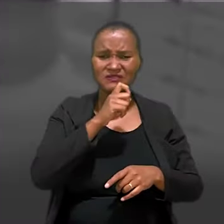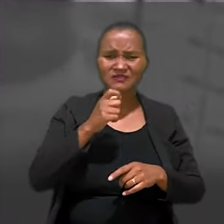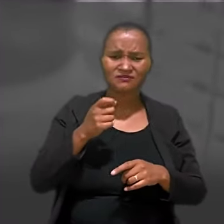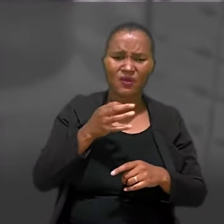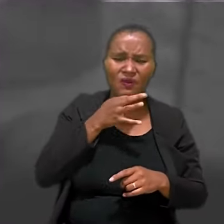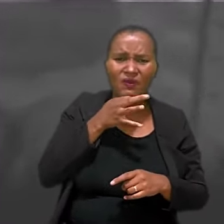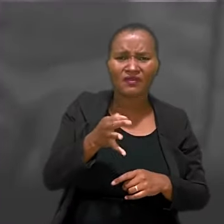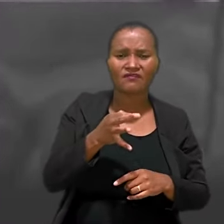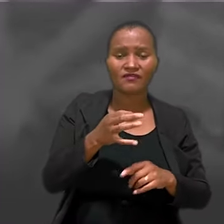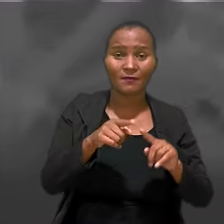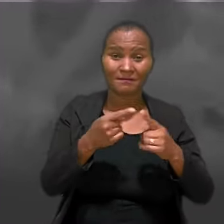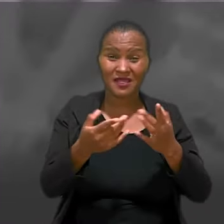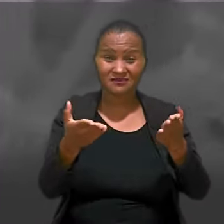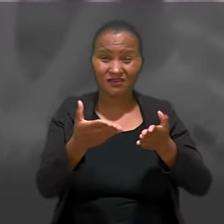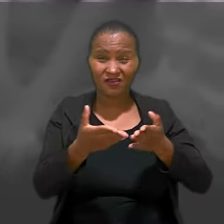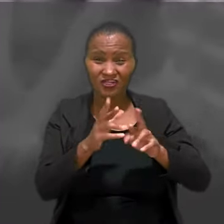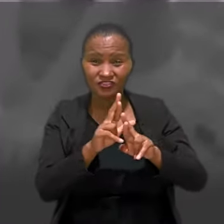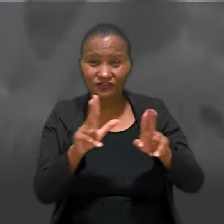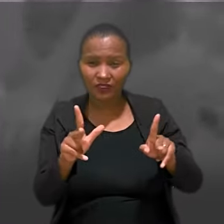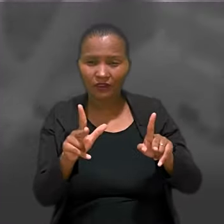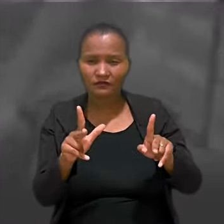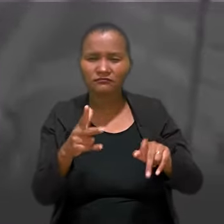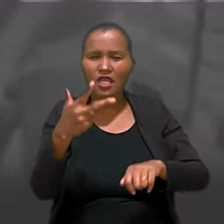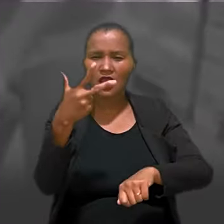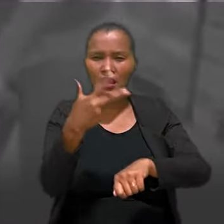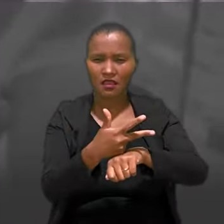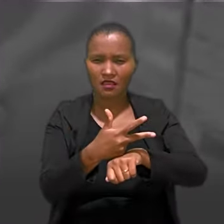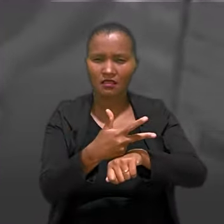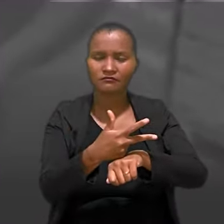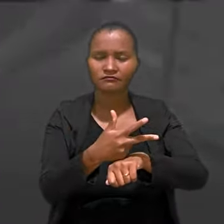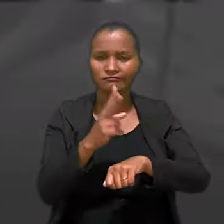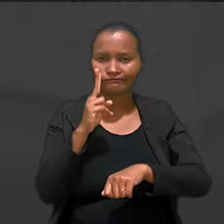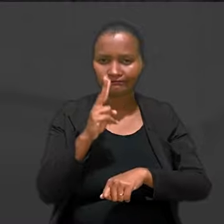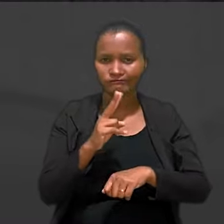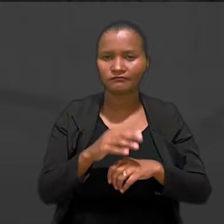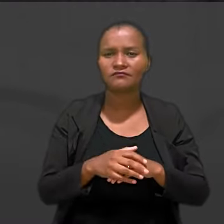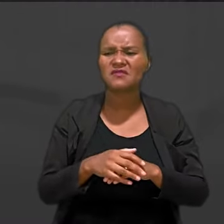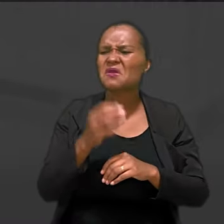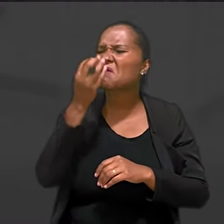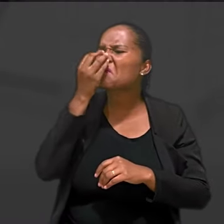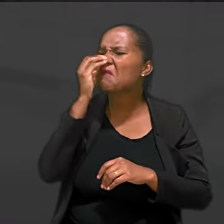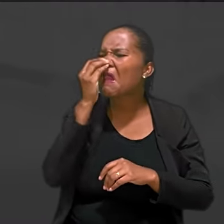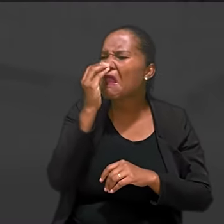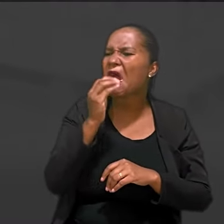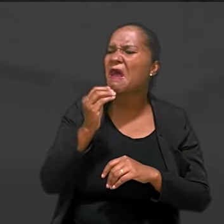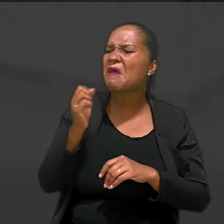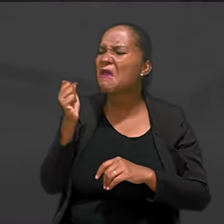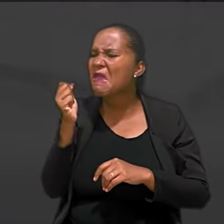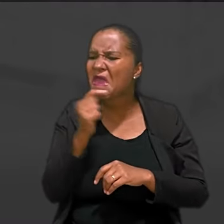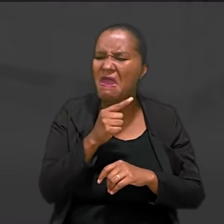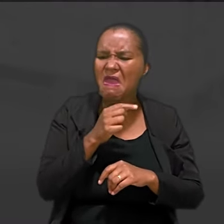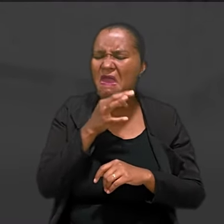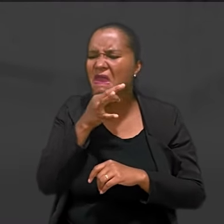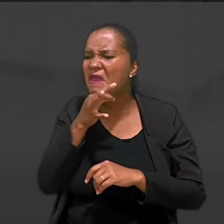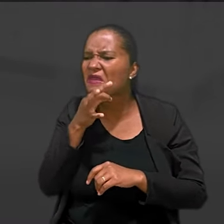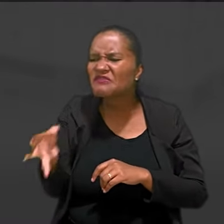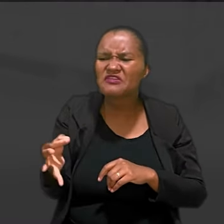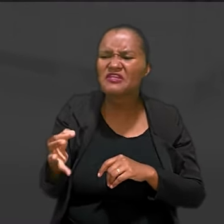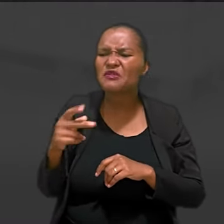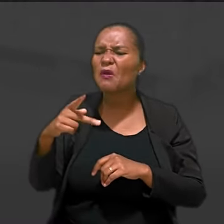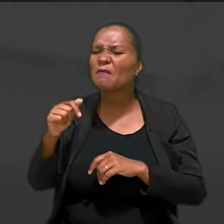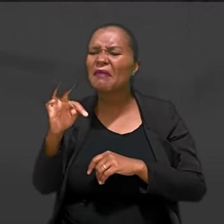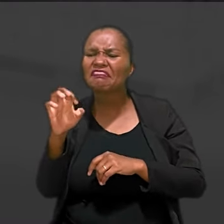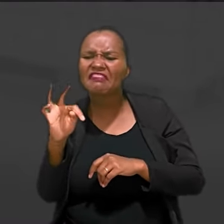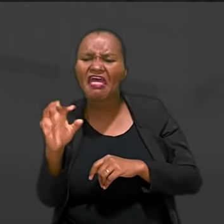agora, diferente daquela época, ele tem sido filmado. Aliás, o título é ter inútil